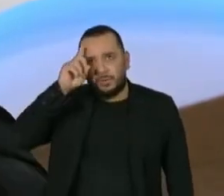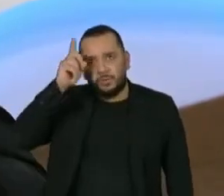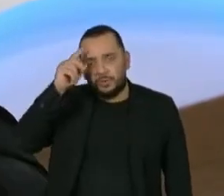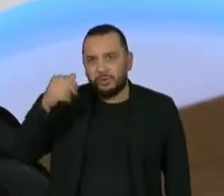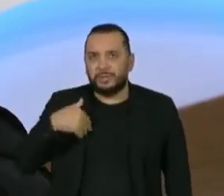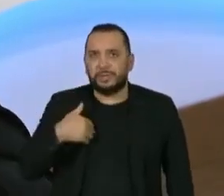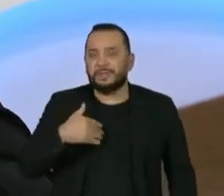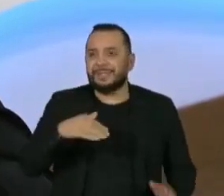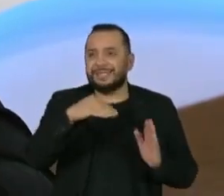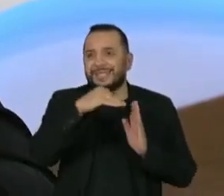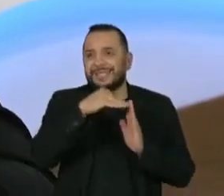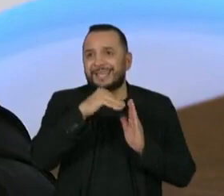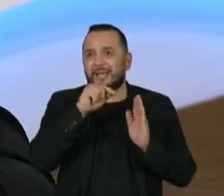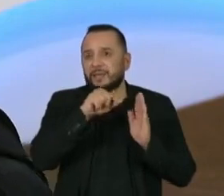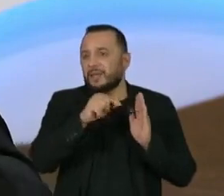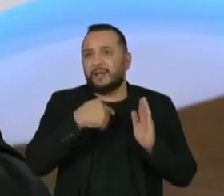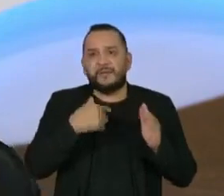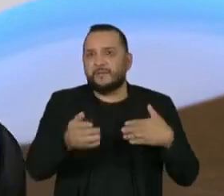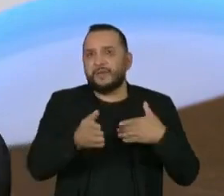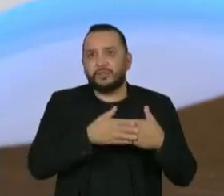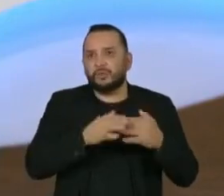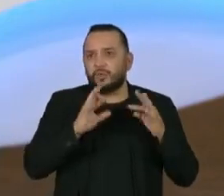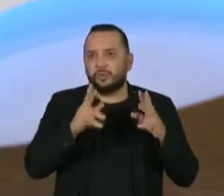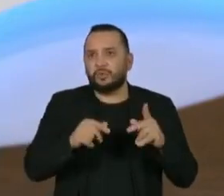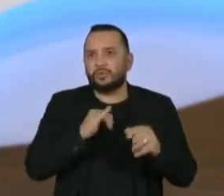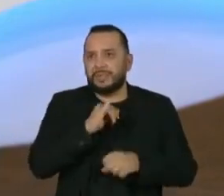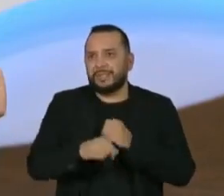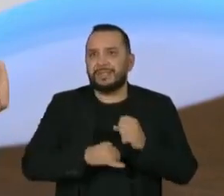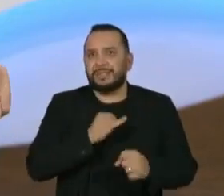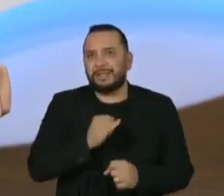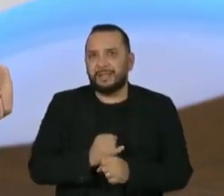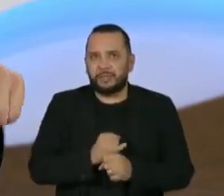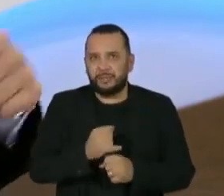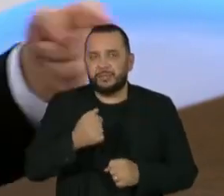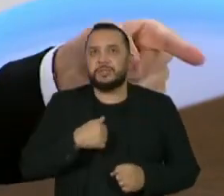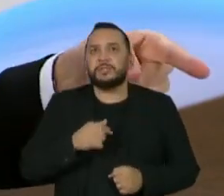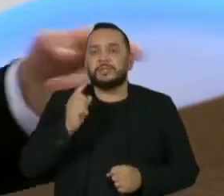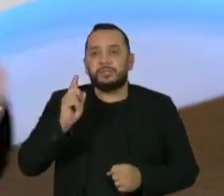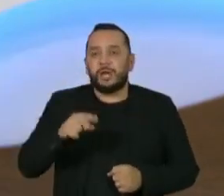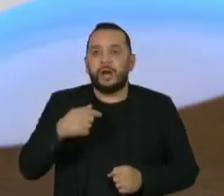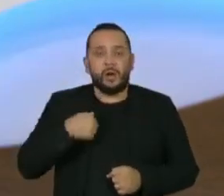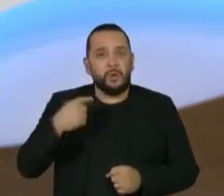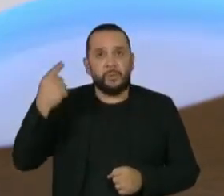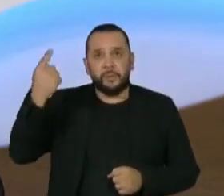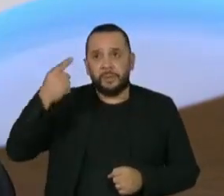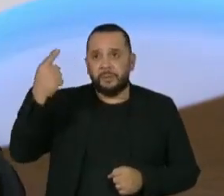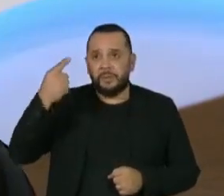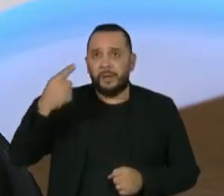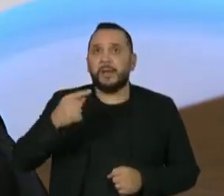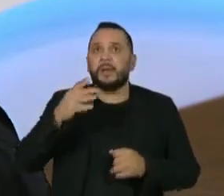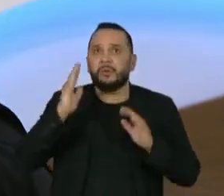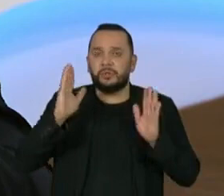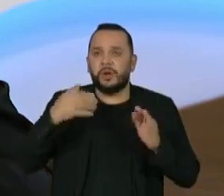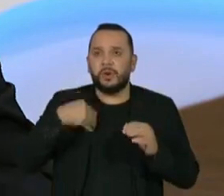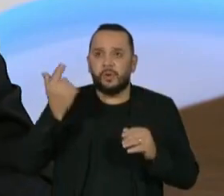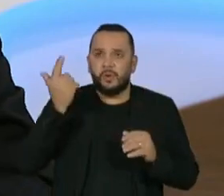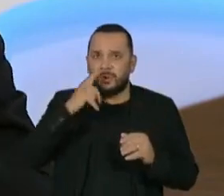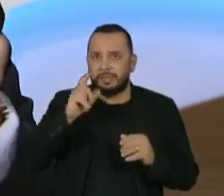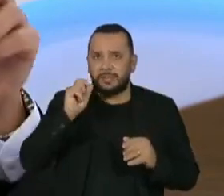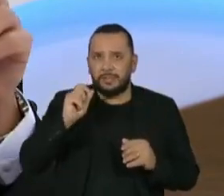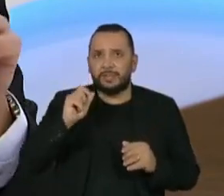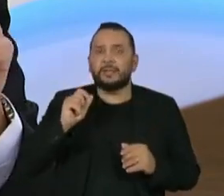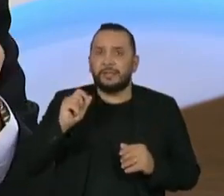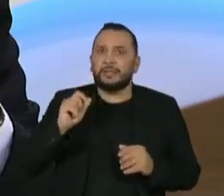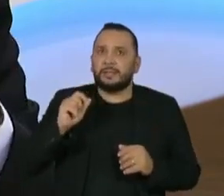funcionamento, nosso funcionamento era todo virtual. Aliás, o primeiro parlamento do mundo a funcionar pelo sistema virtual para dar solução aos problemas da pandemia. vi isso